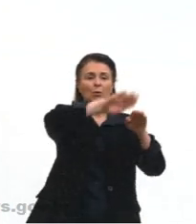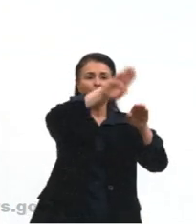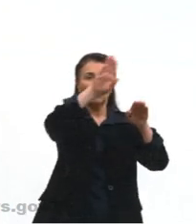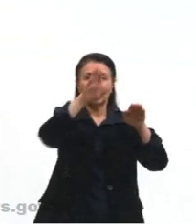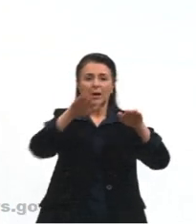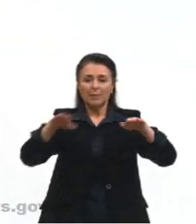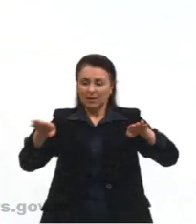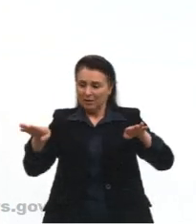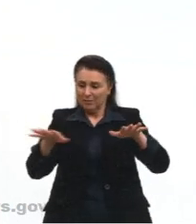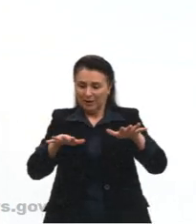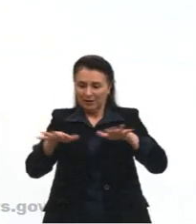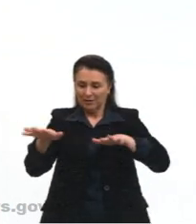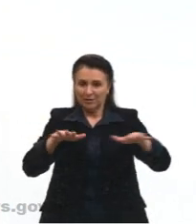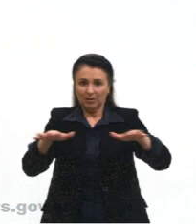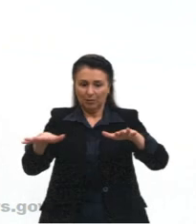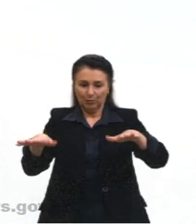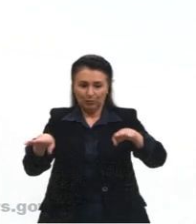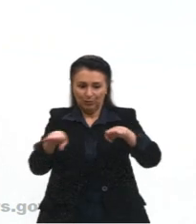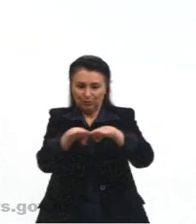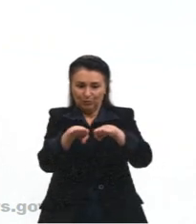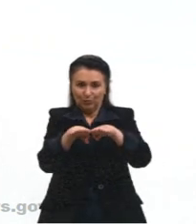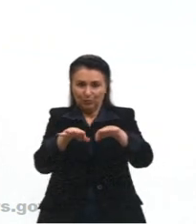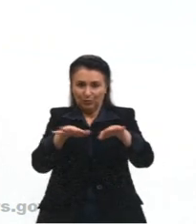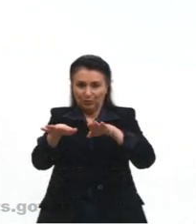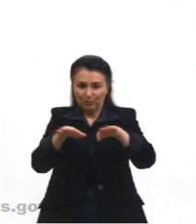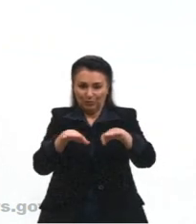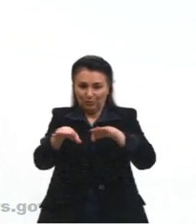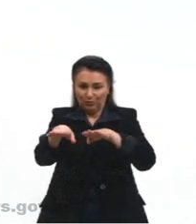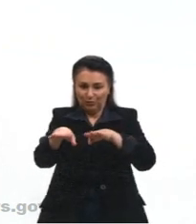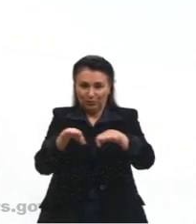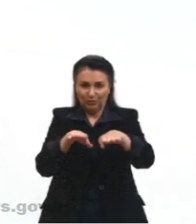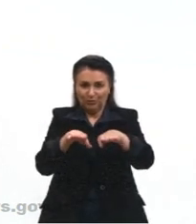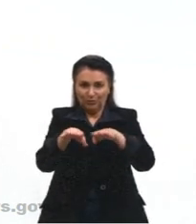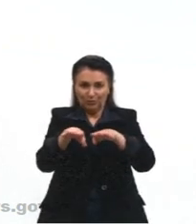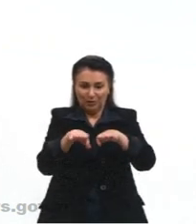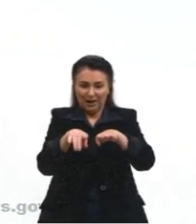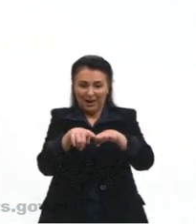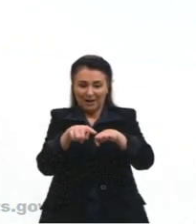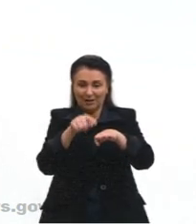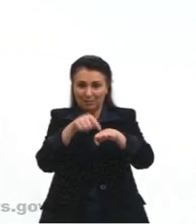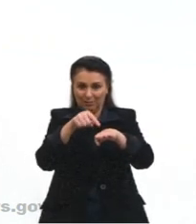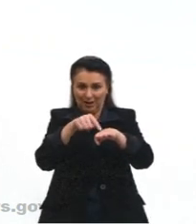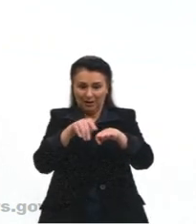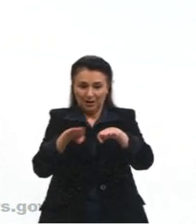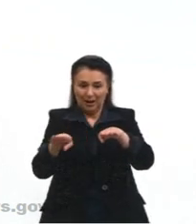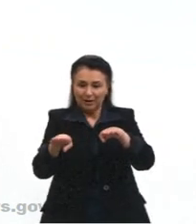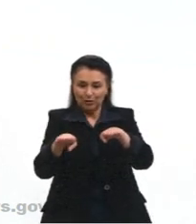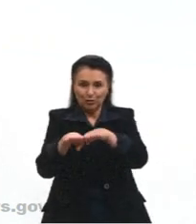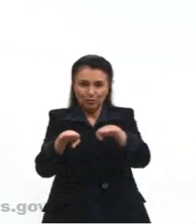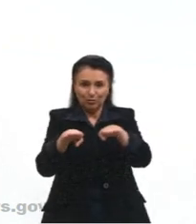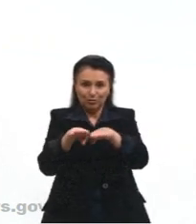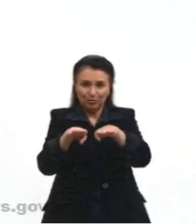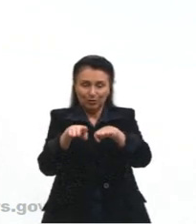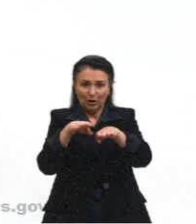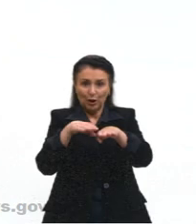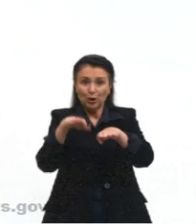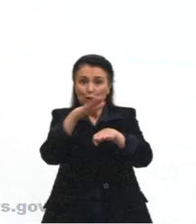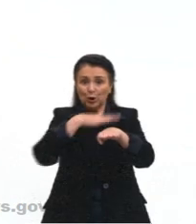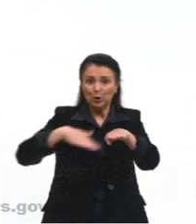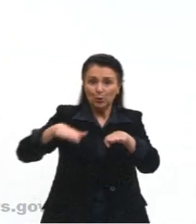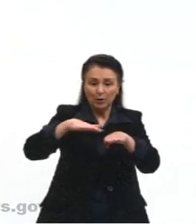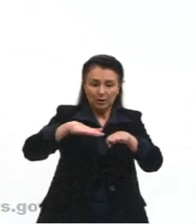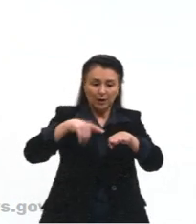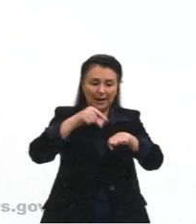tectônicas se chocam, né? Quando elas se chocam, a placa que está se chocando, toda ela é movimentada.